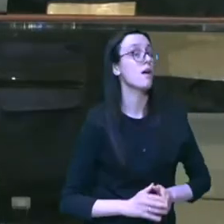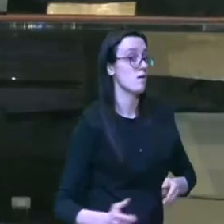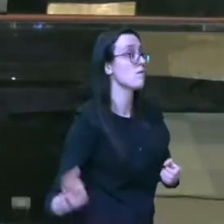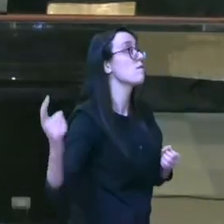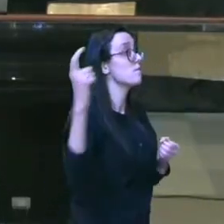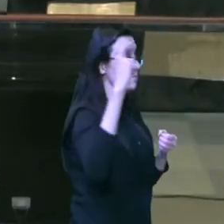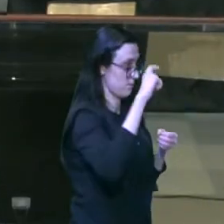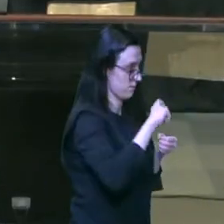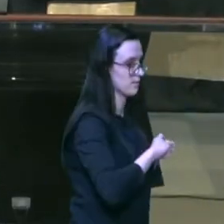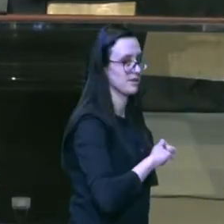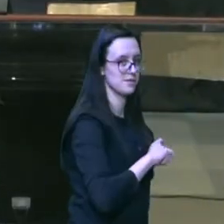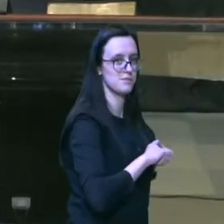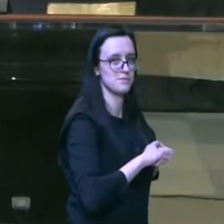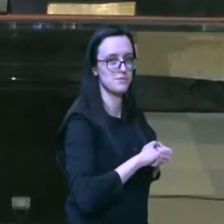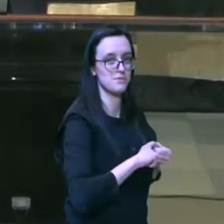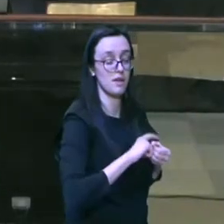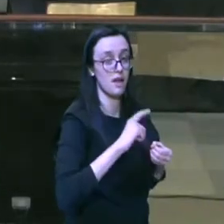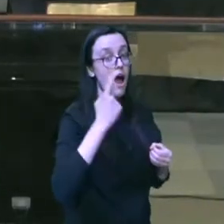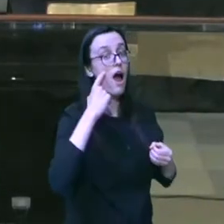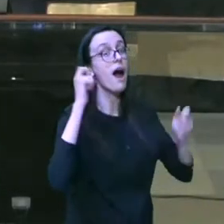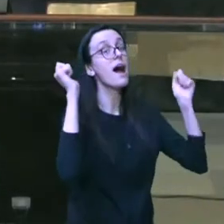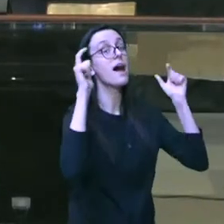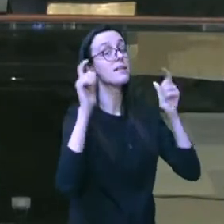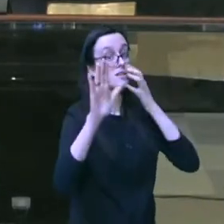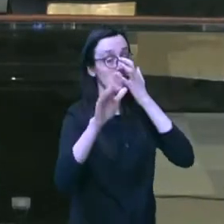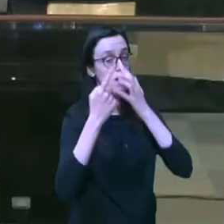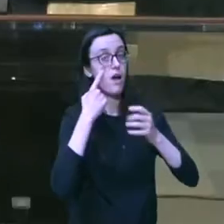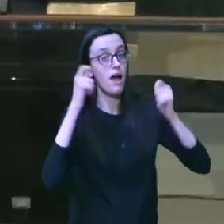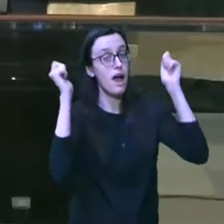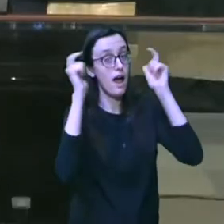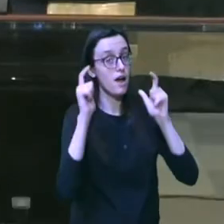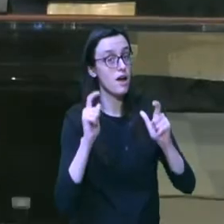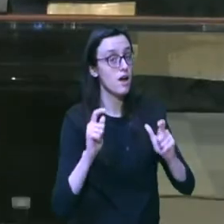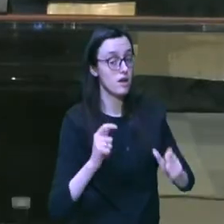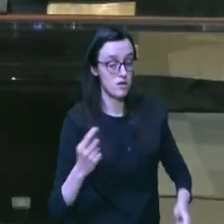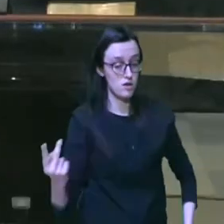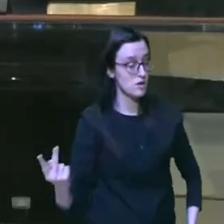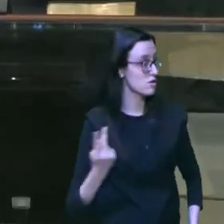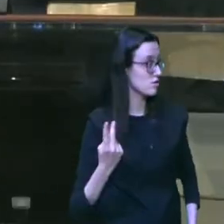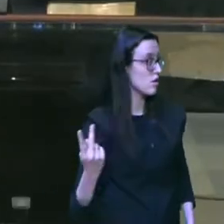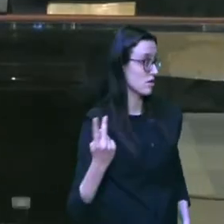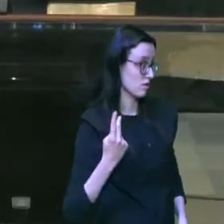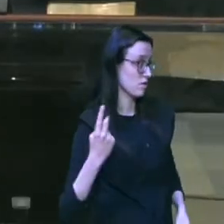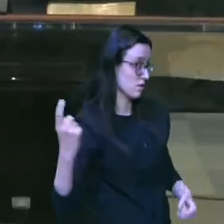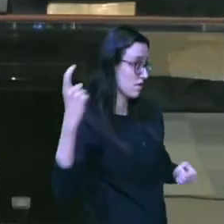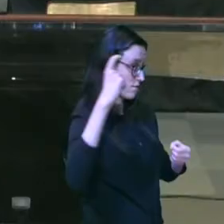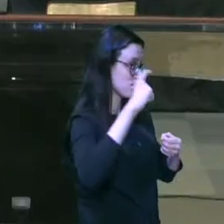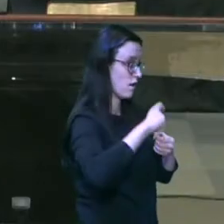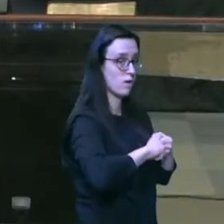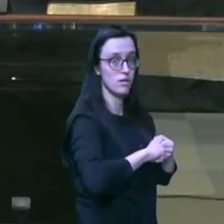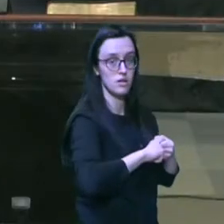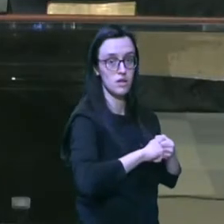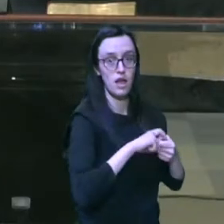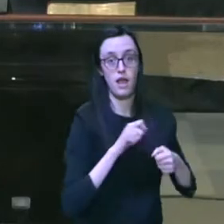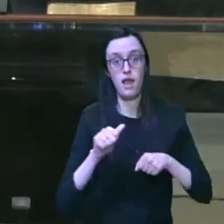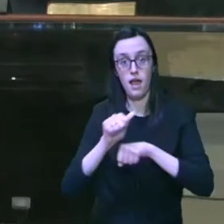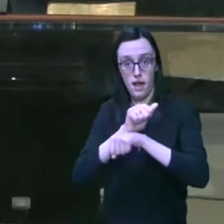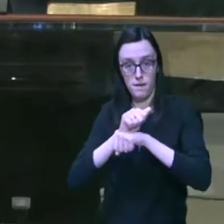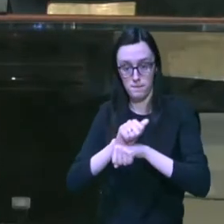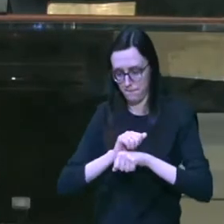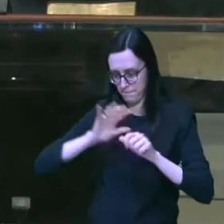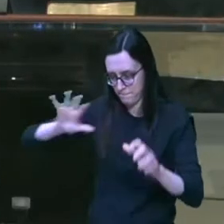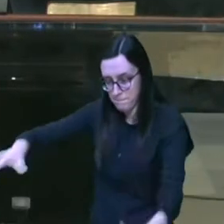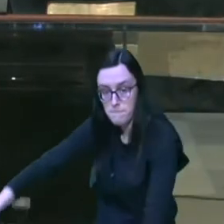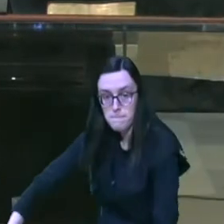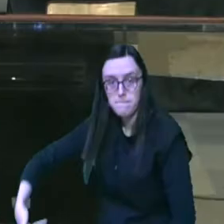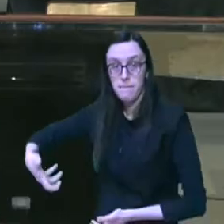voltaremos presta bem essa palavra presta bem atenção ele diz voltaremos e Abraão pegou a lenha para